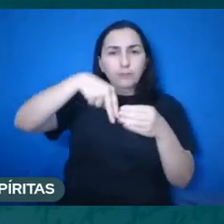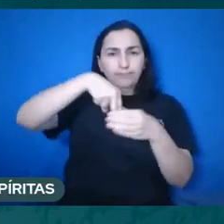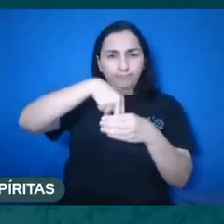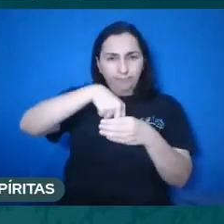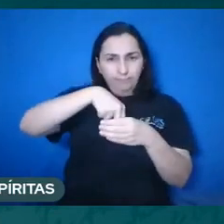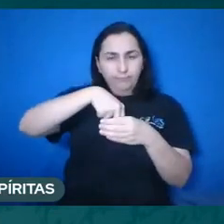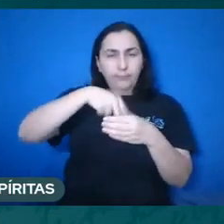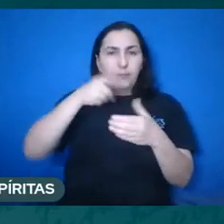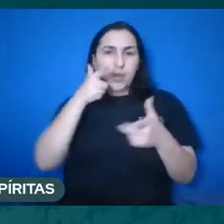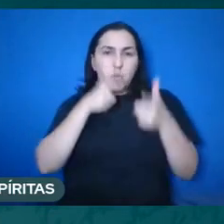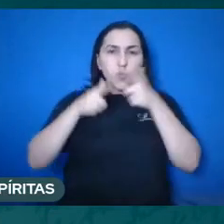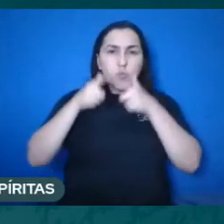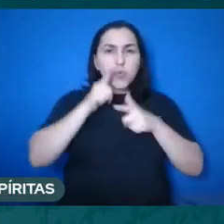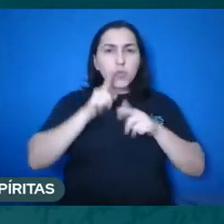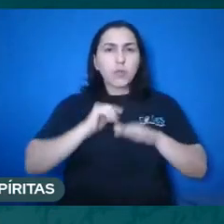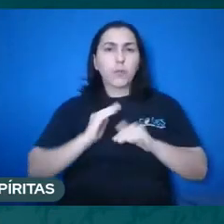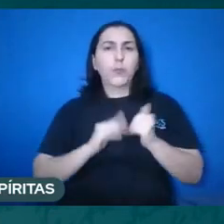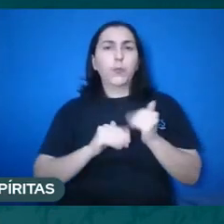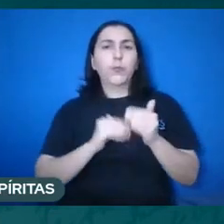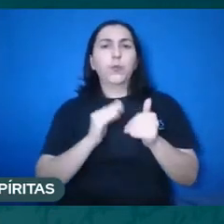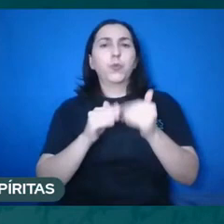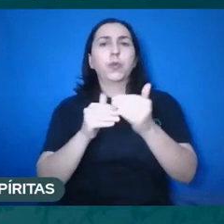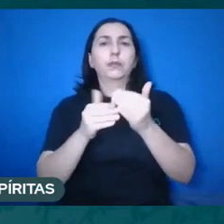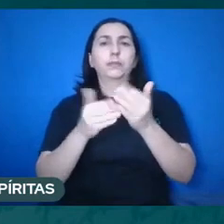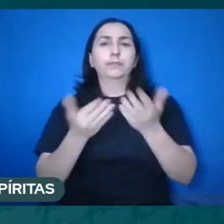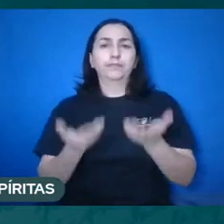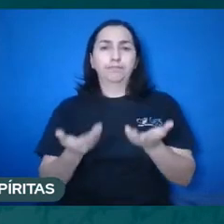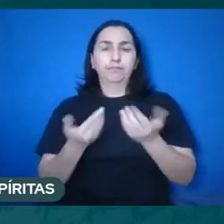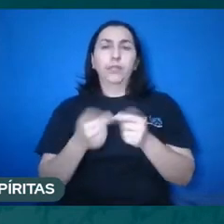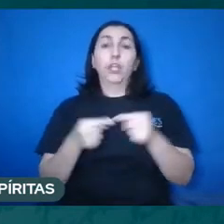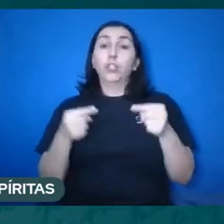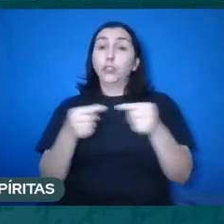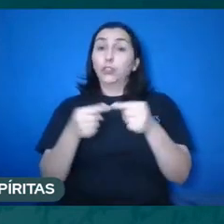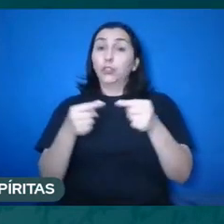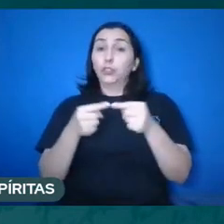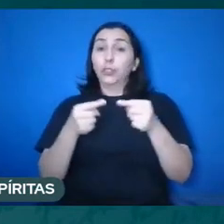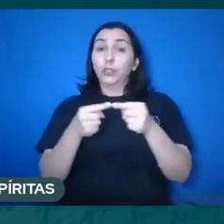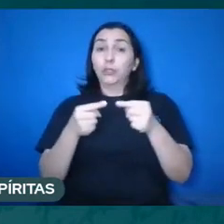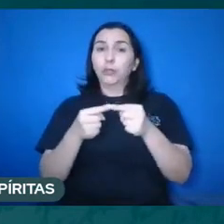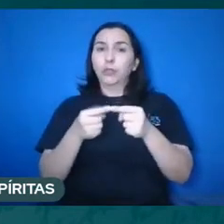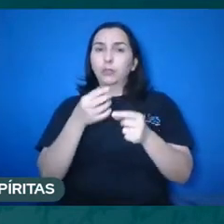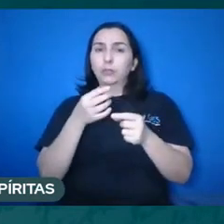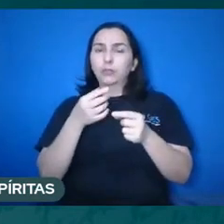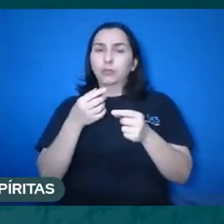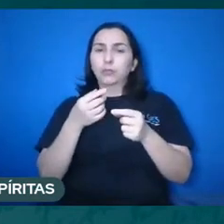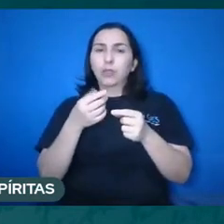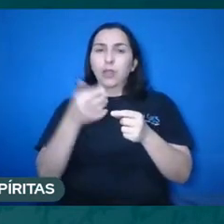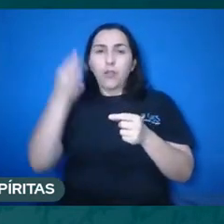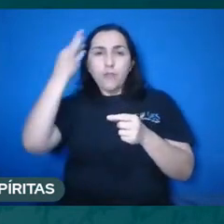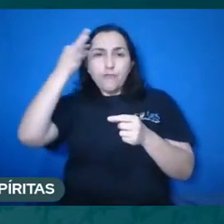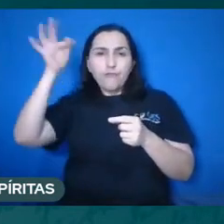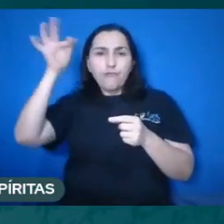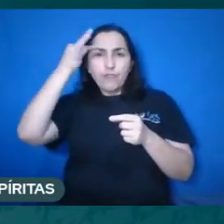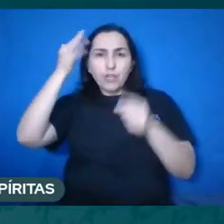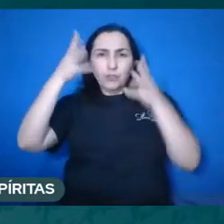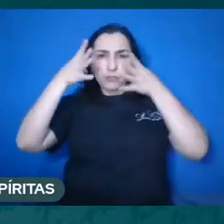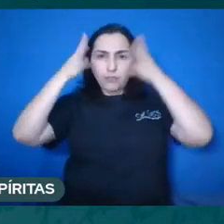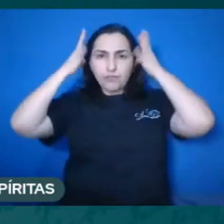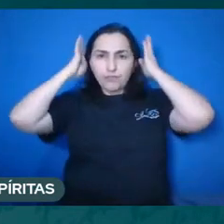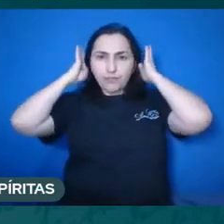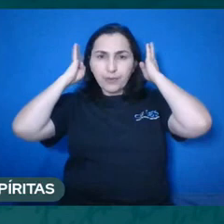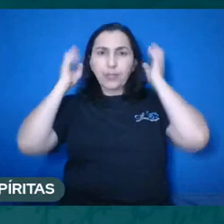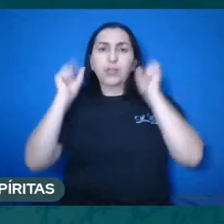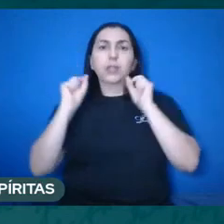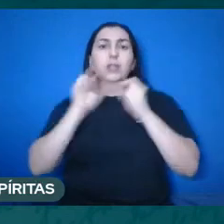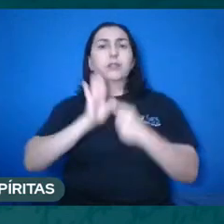Se olharmos ainda o pensamento grego associado, não a sótos, porque antes dele, a Anaximenes, ele